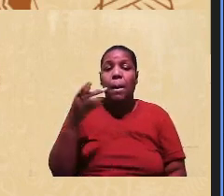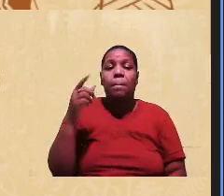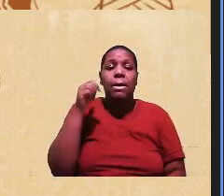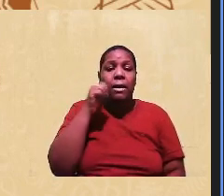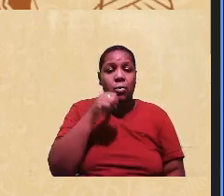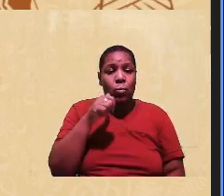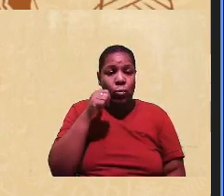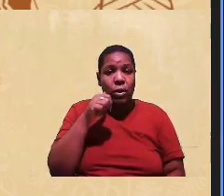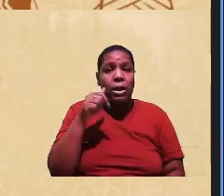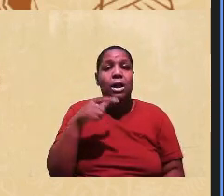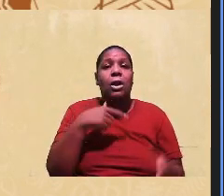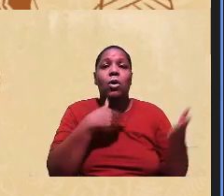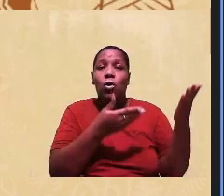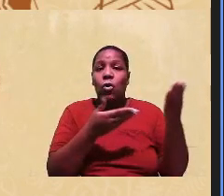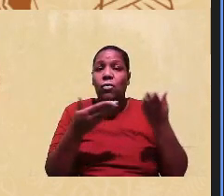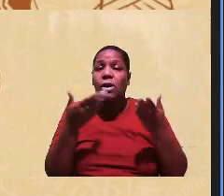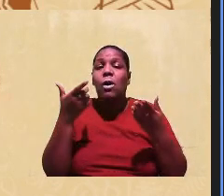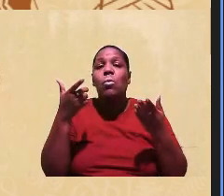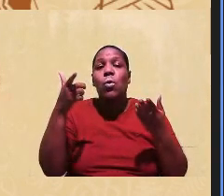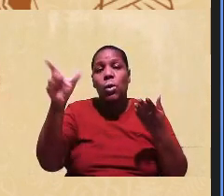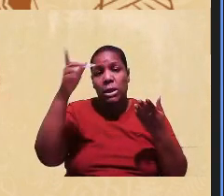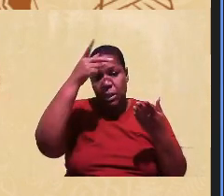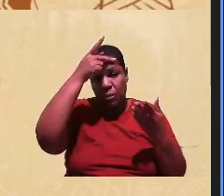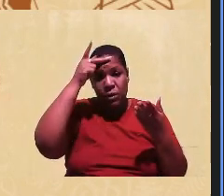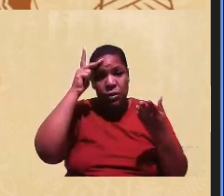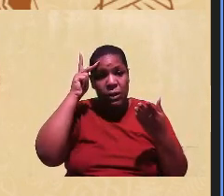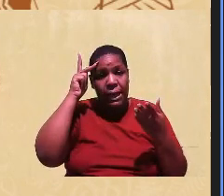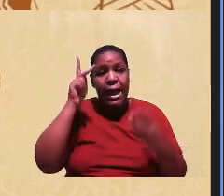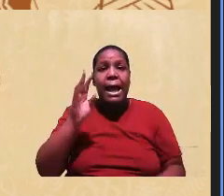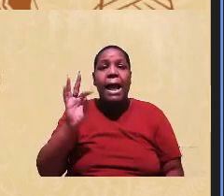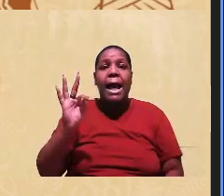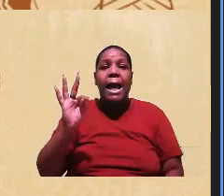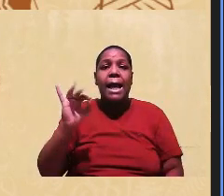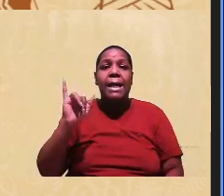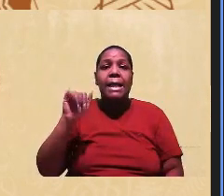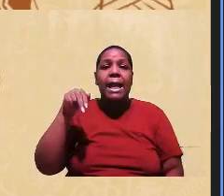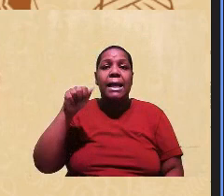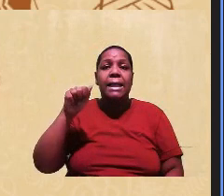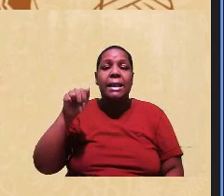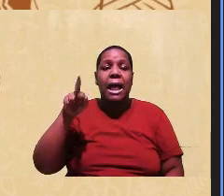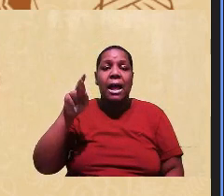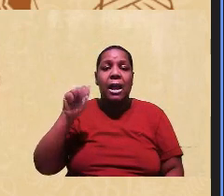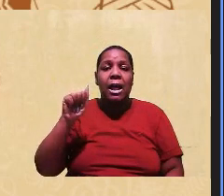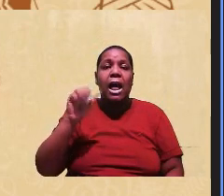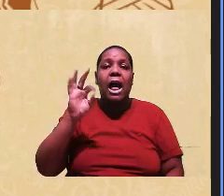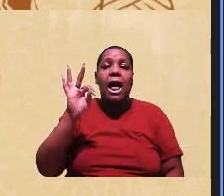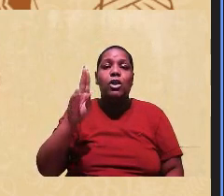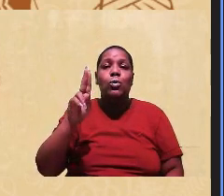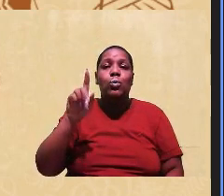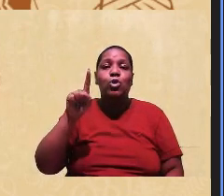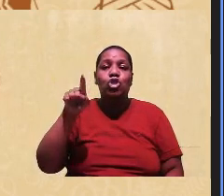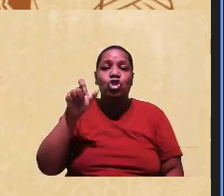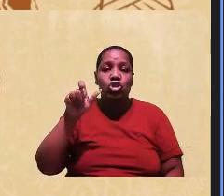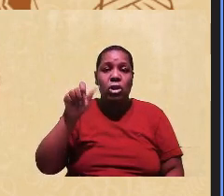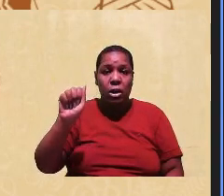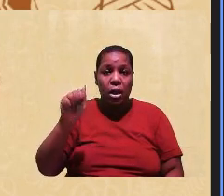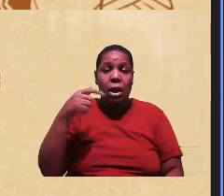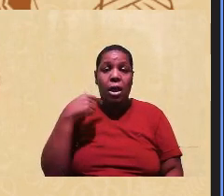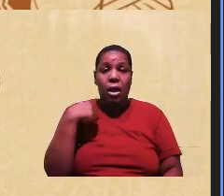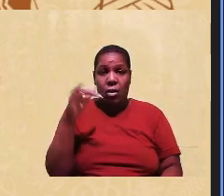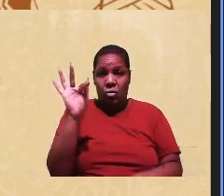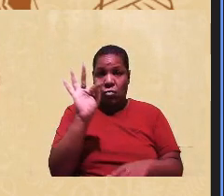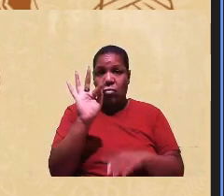convidamos Itainara Tuxá, que é formada em psicologia pela Universidade Estadual da